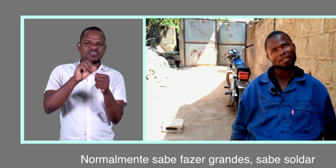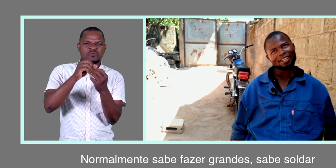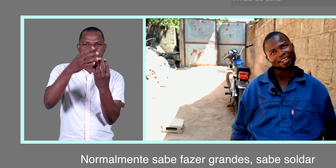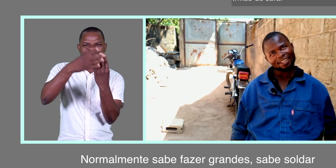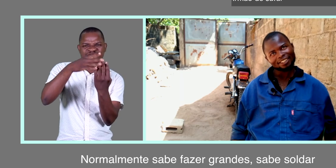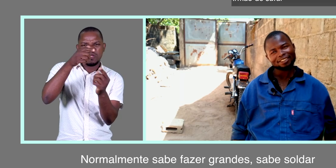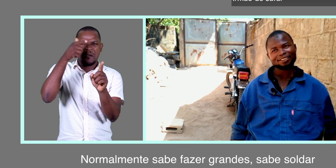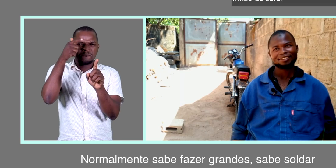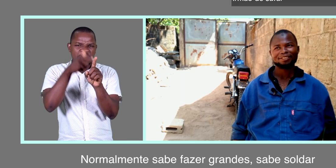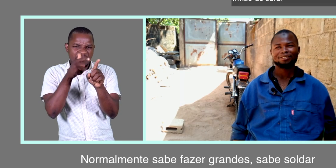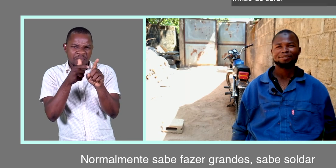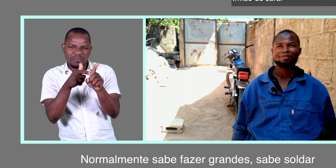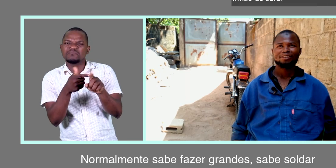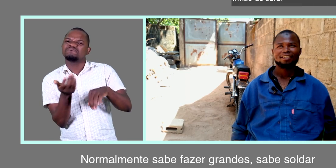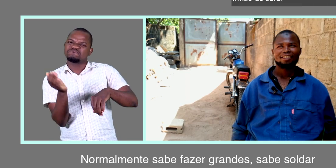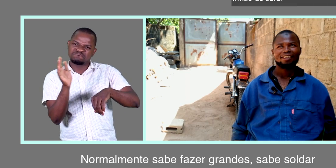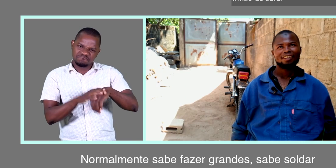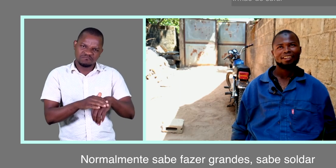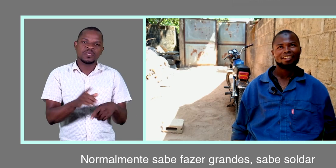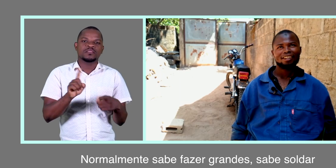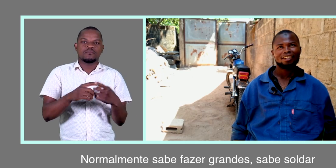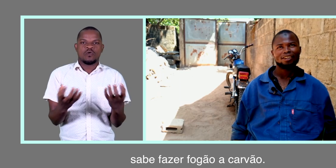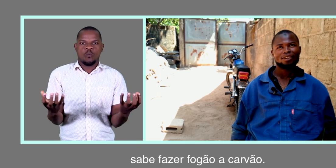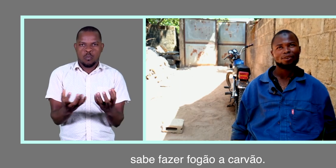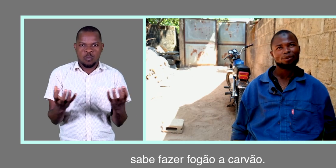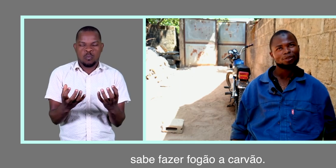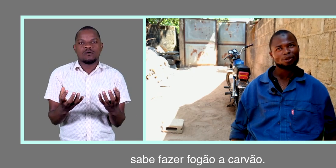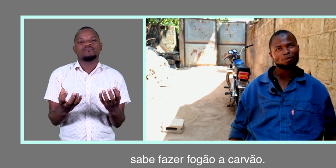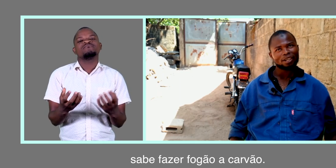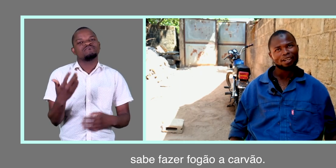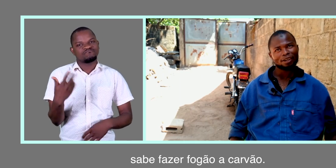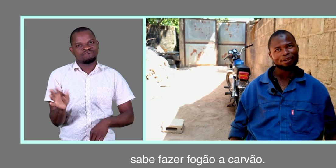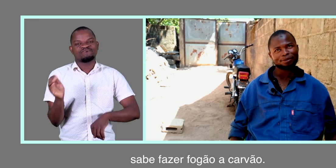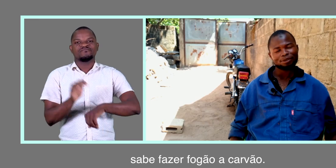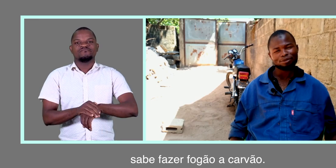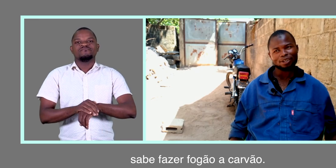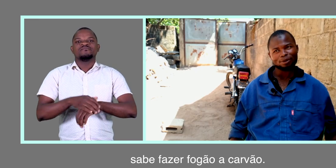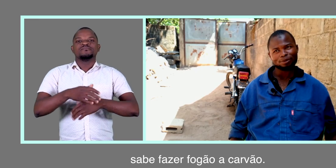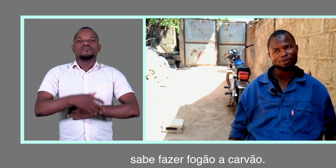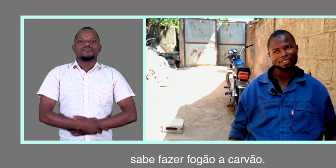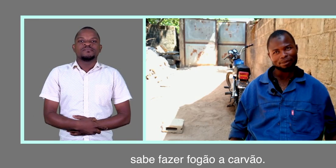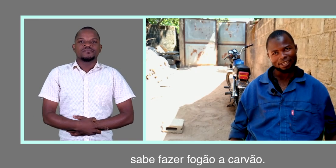Sabe fazer grades, sabe soldar, sabe fazer fogão a carvão.